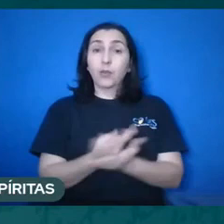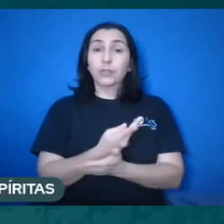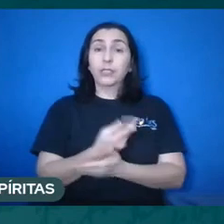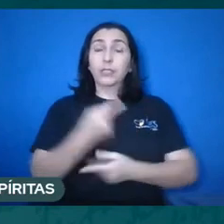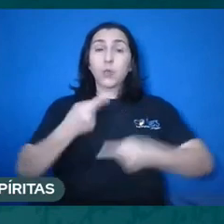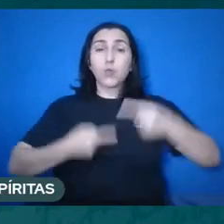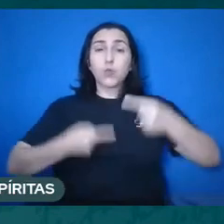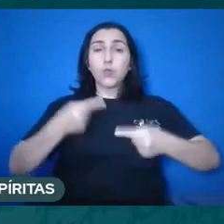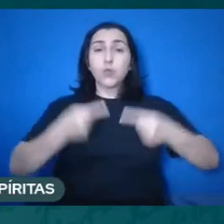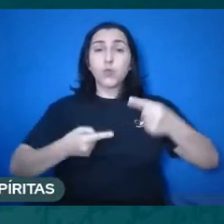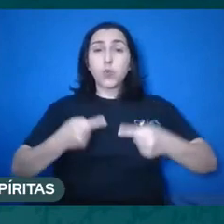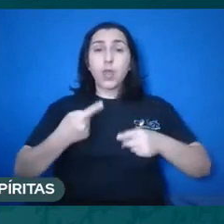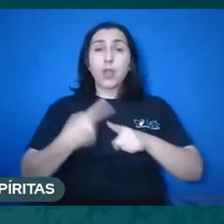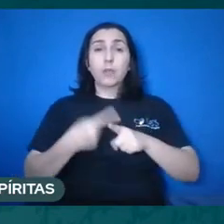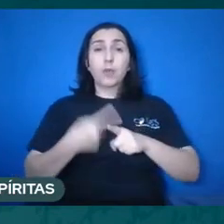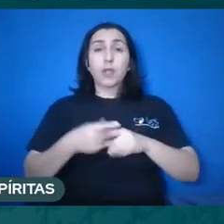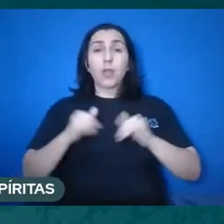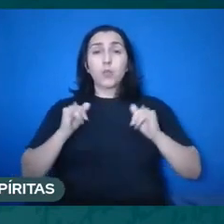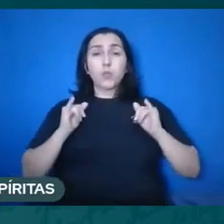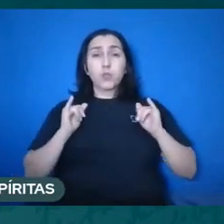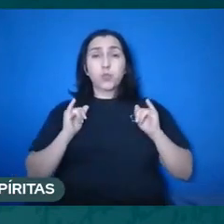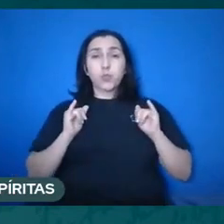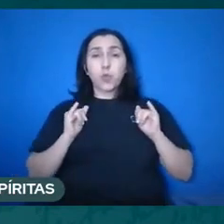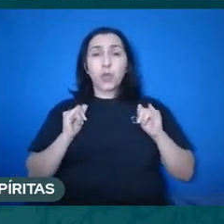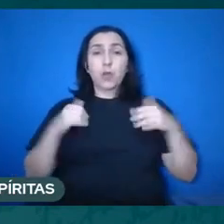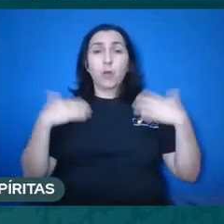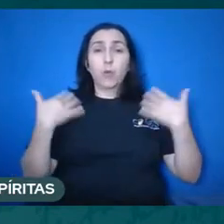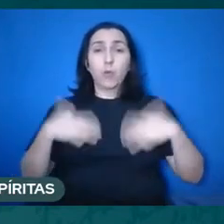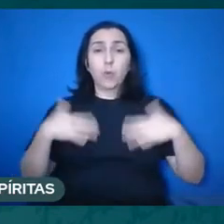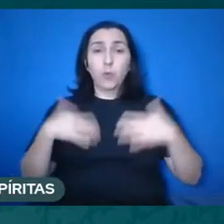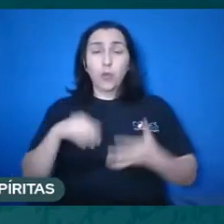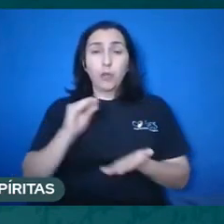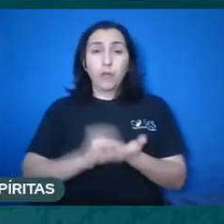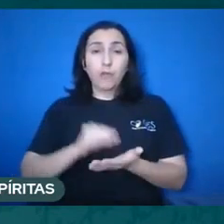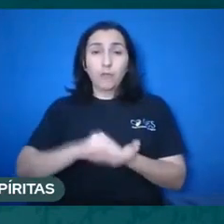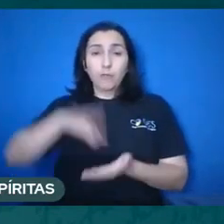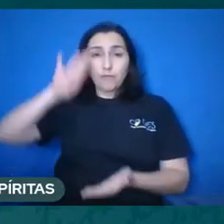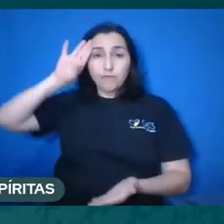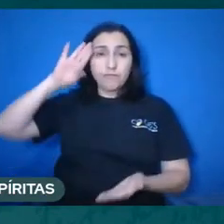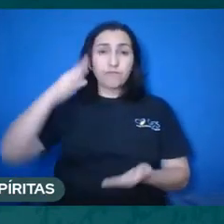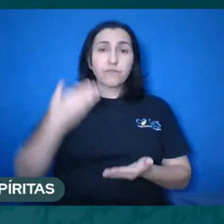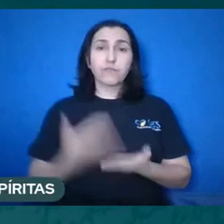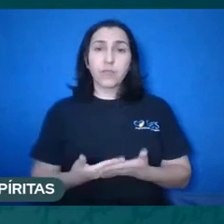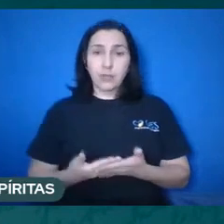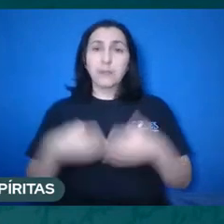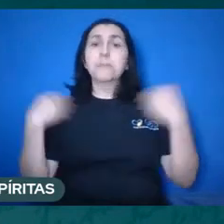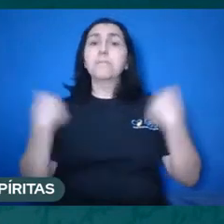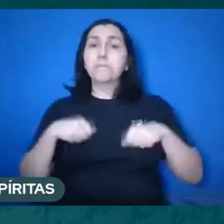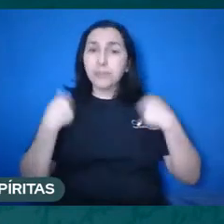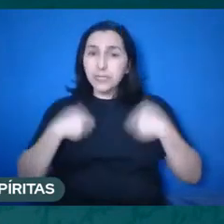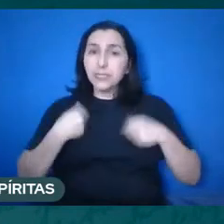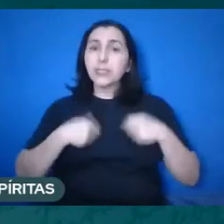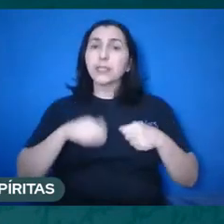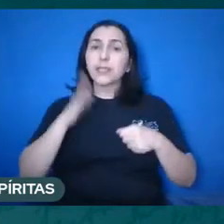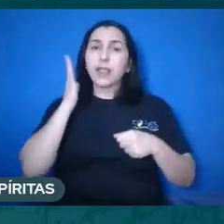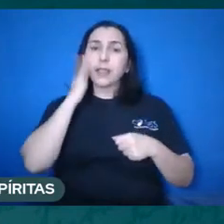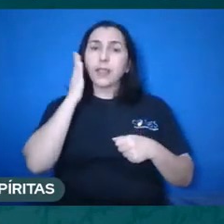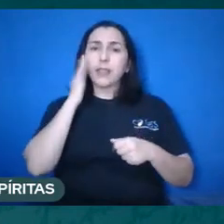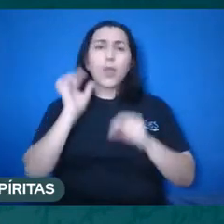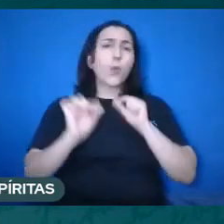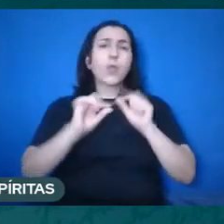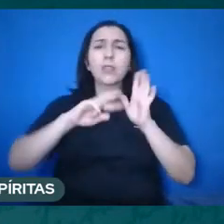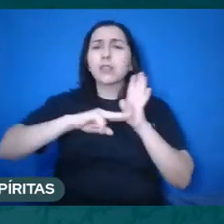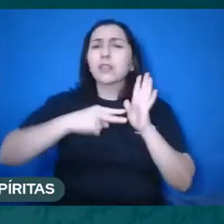ociosidade, da saciedade e da falta de fé. E é preciso que entendamos o que é essa ideia de fé